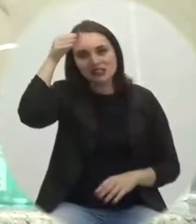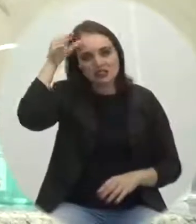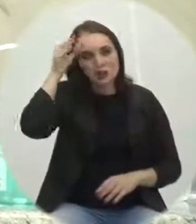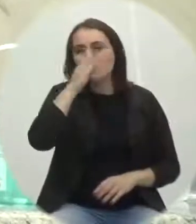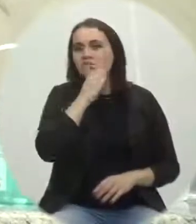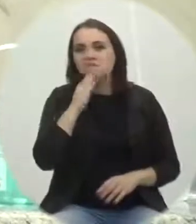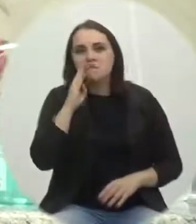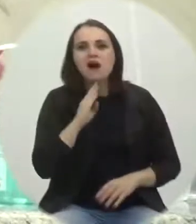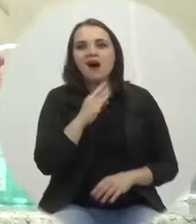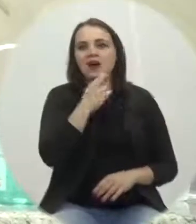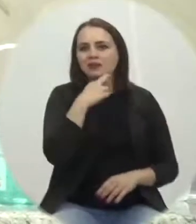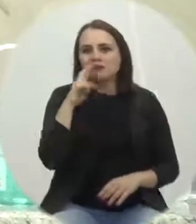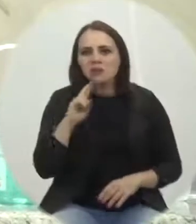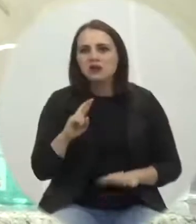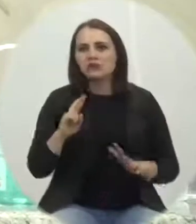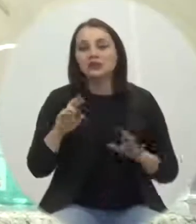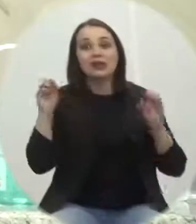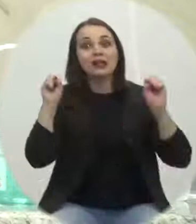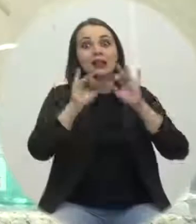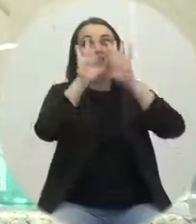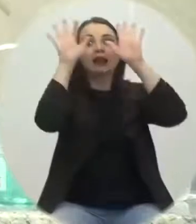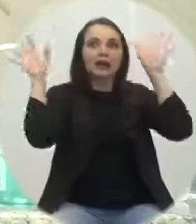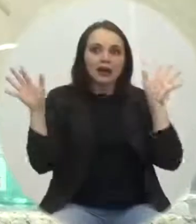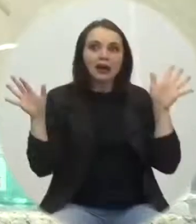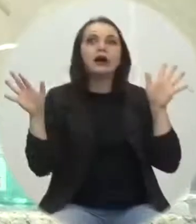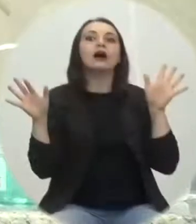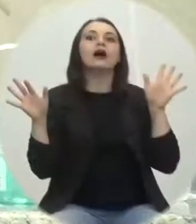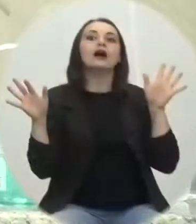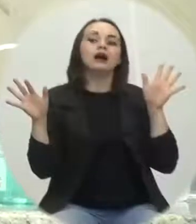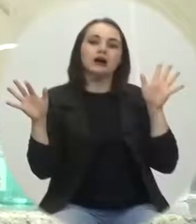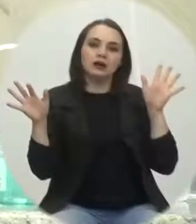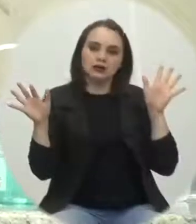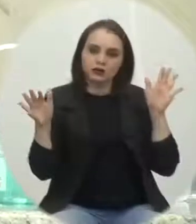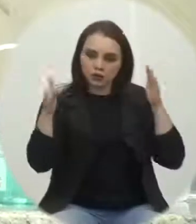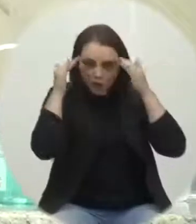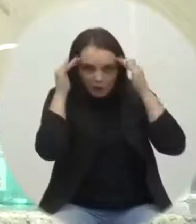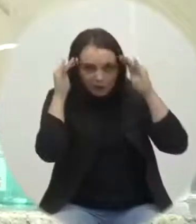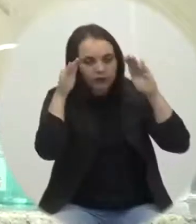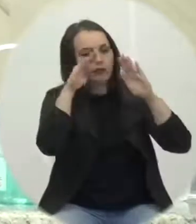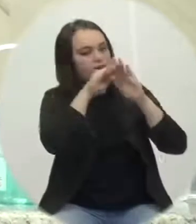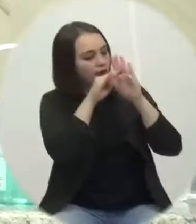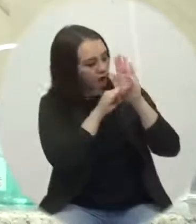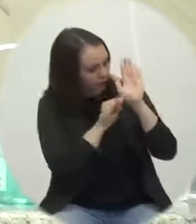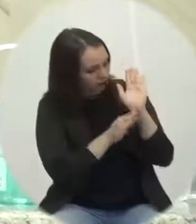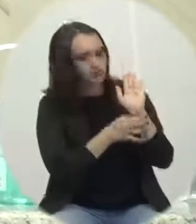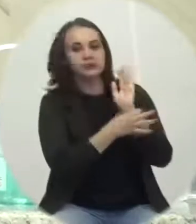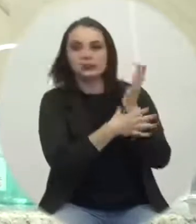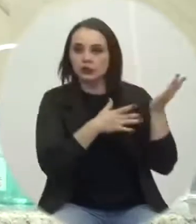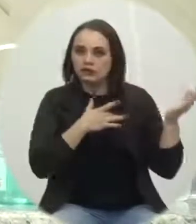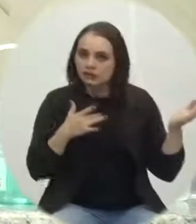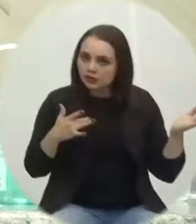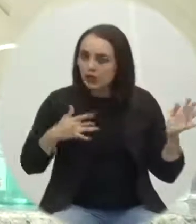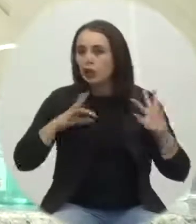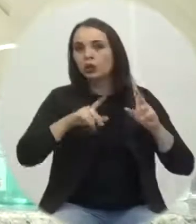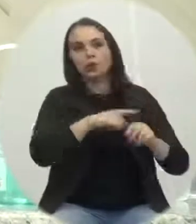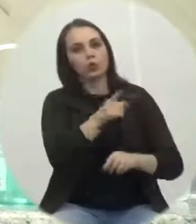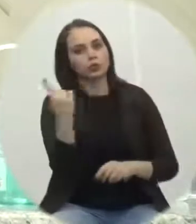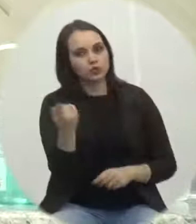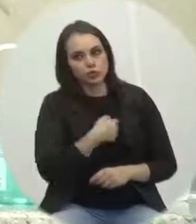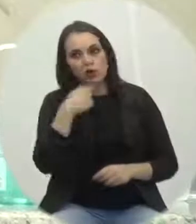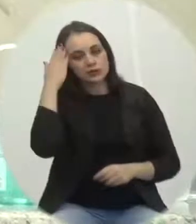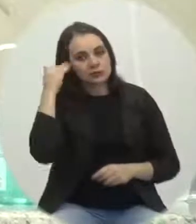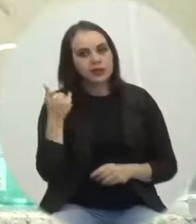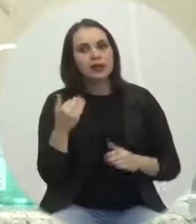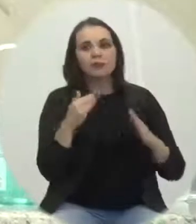restaurantes. Ah, é claro, com as devidas, protocolares, os devidos protocolos que todo mundo sabe, sair de casa, sair com